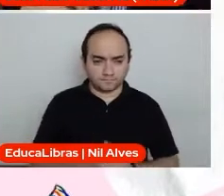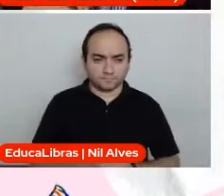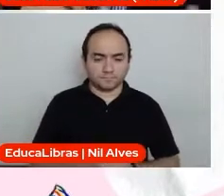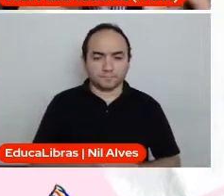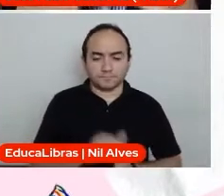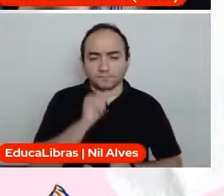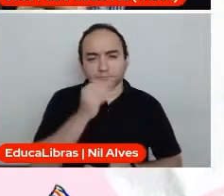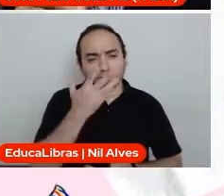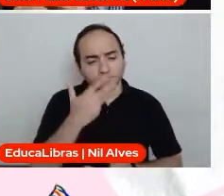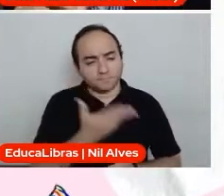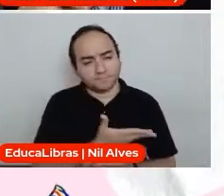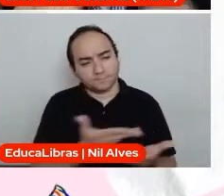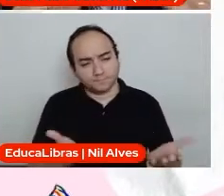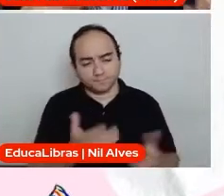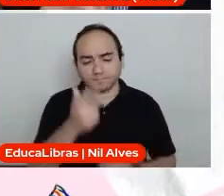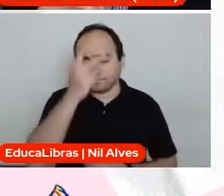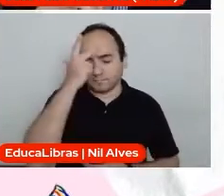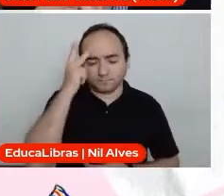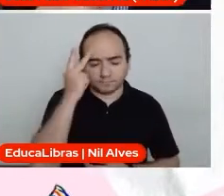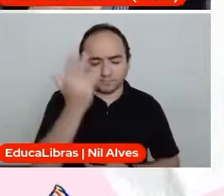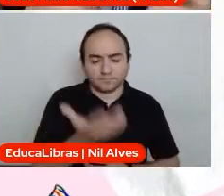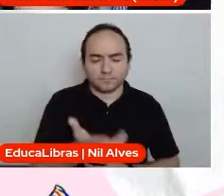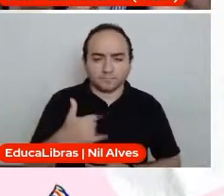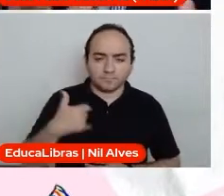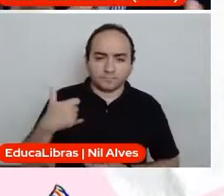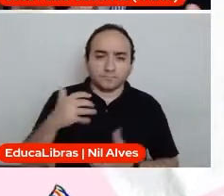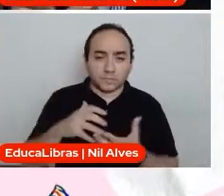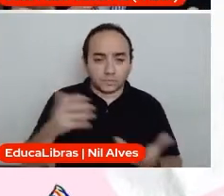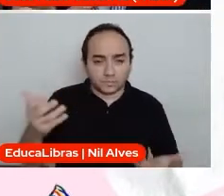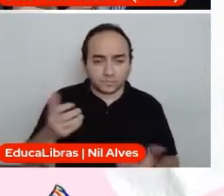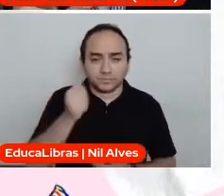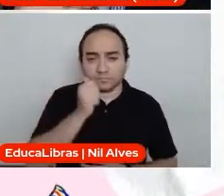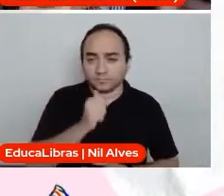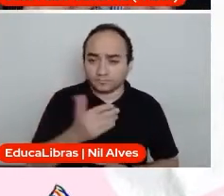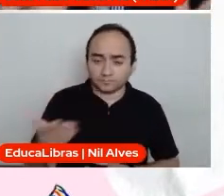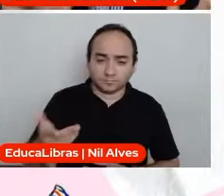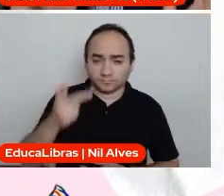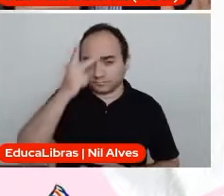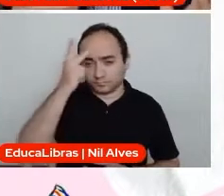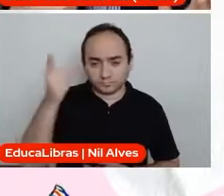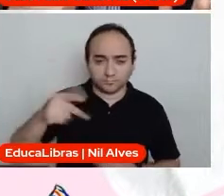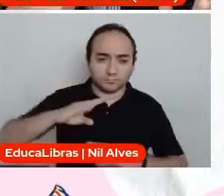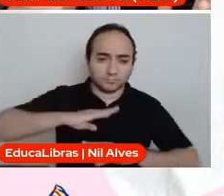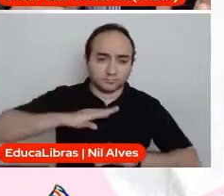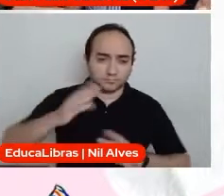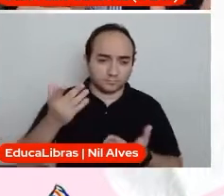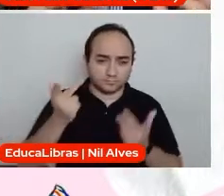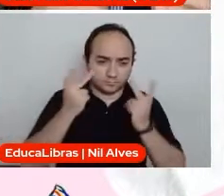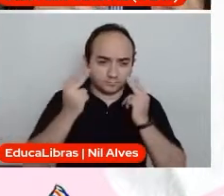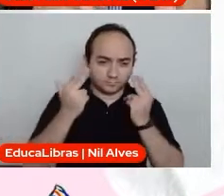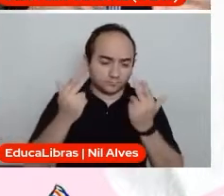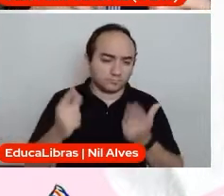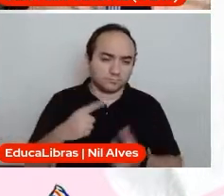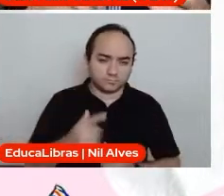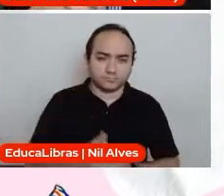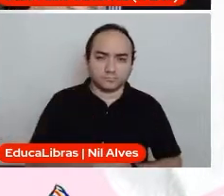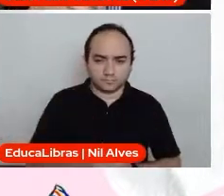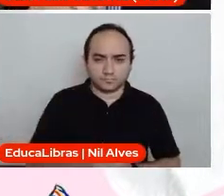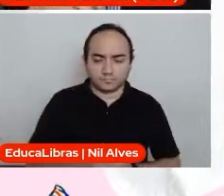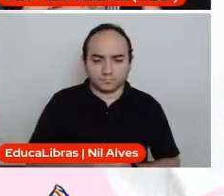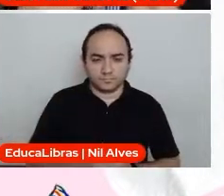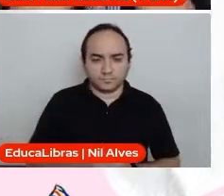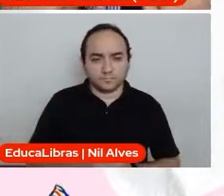criança, de um idoso, da mulher, da pessoa com deficiência. Então, a importância de conhecer, gente, cada um